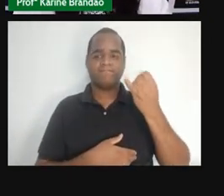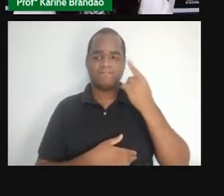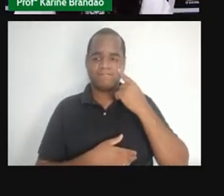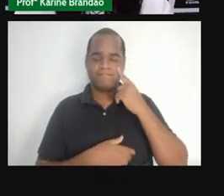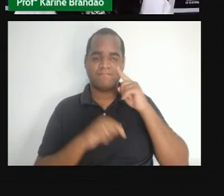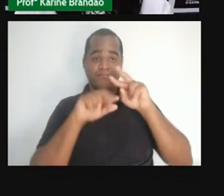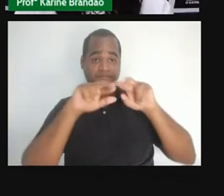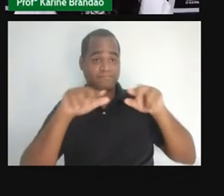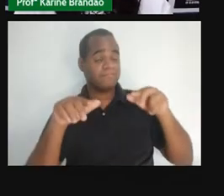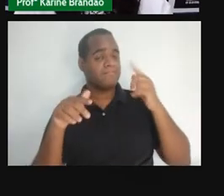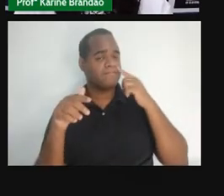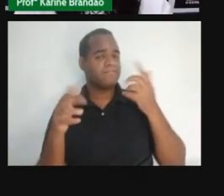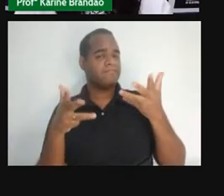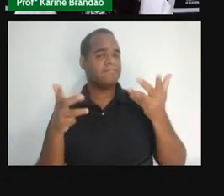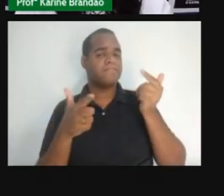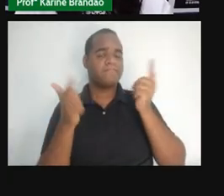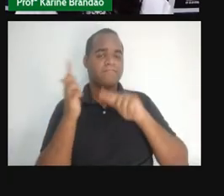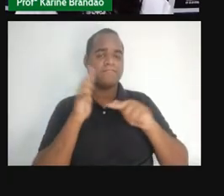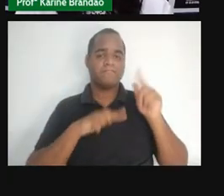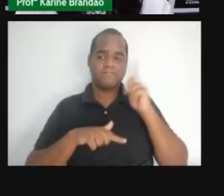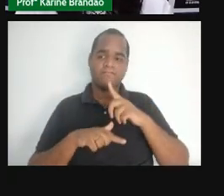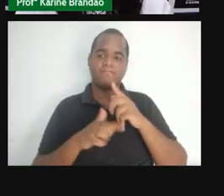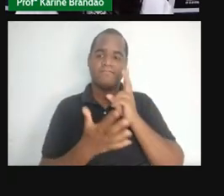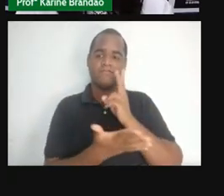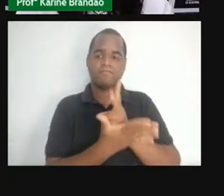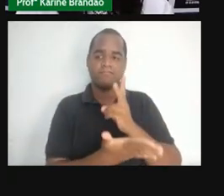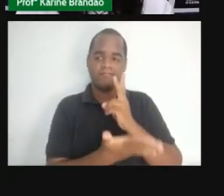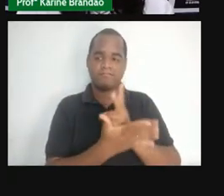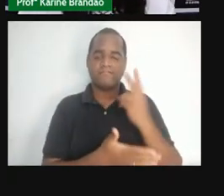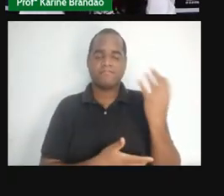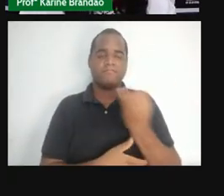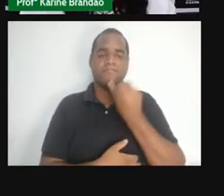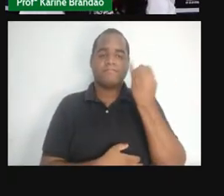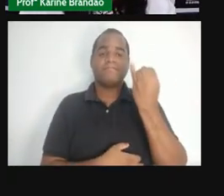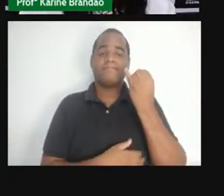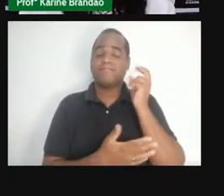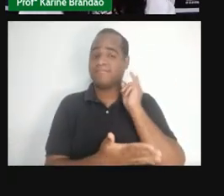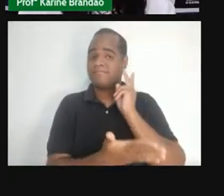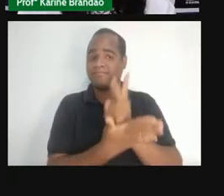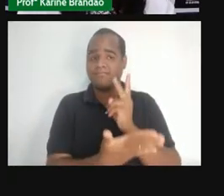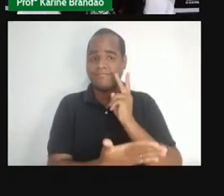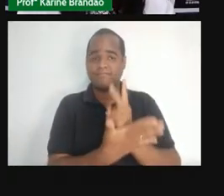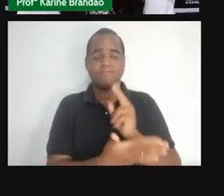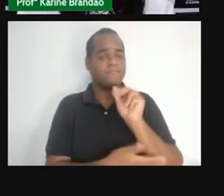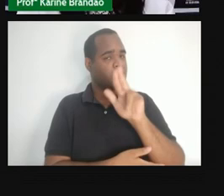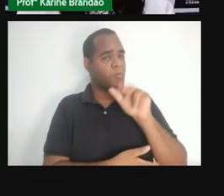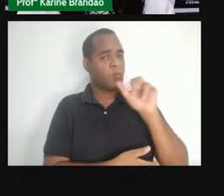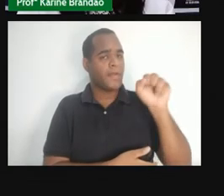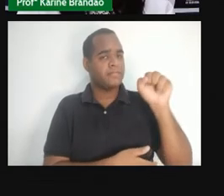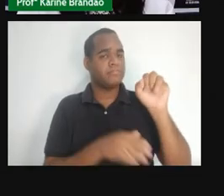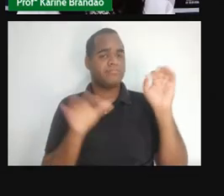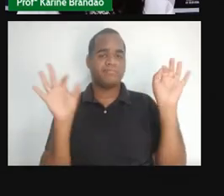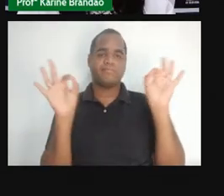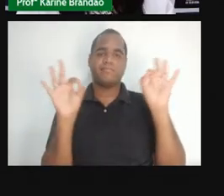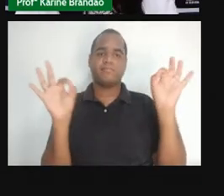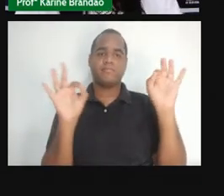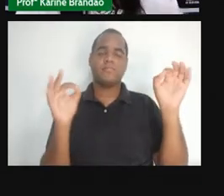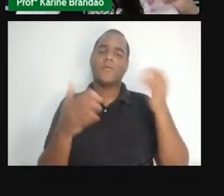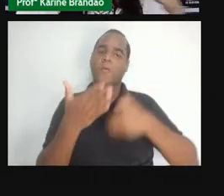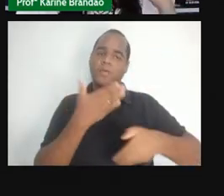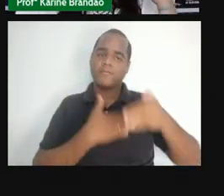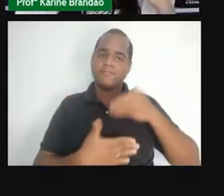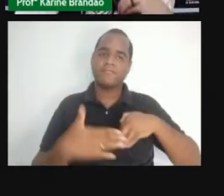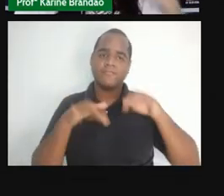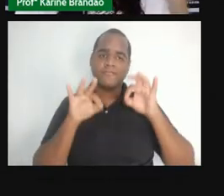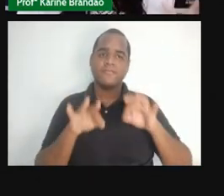que nos sobra aqui? Utilizar sempre métodos comportamentais nas relações sexuais. Então, utilizar, primeiro, o cuidado sempre